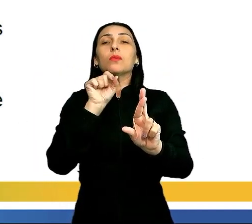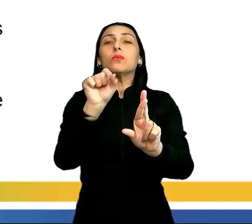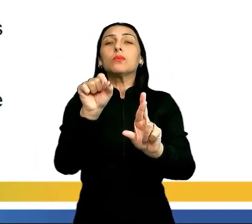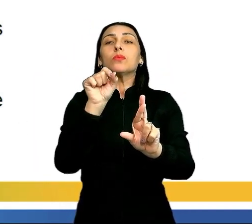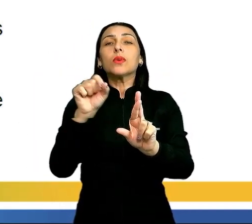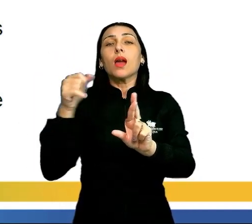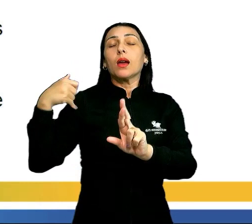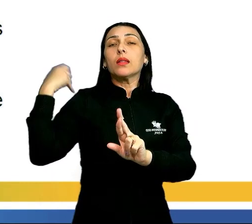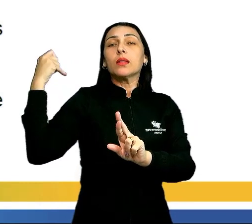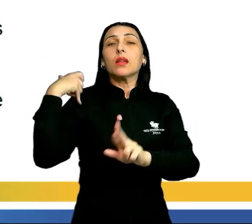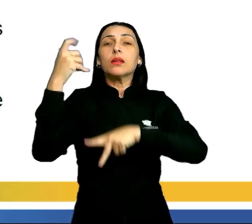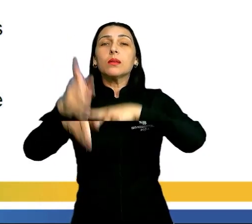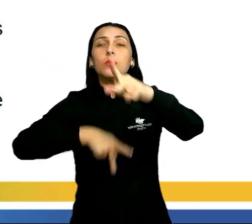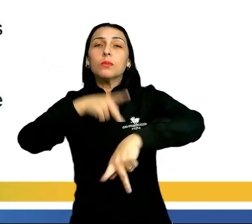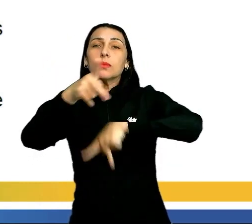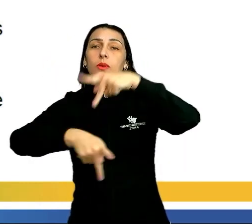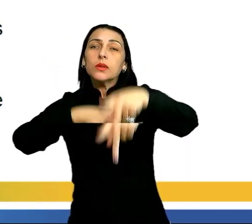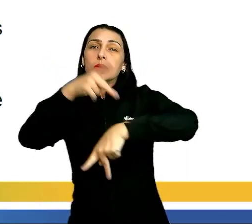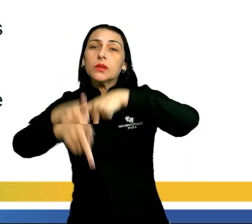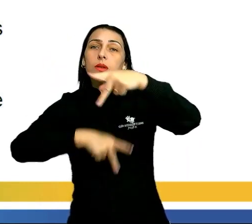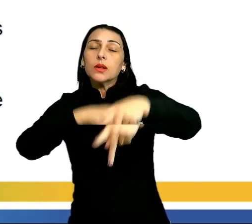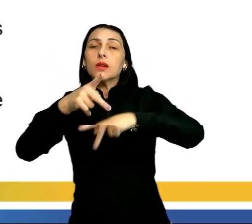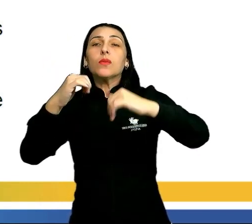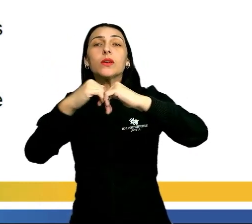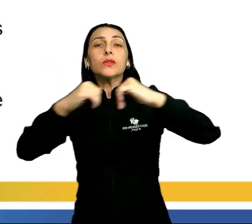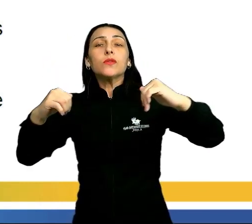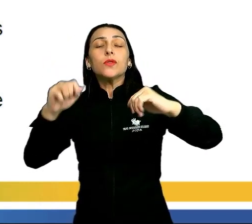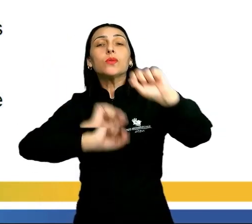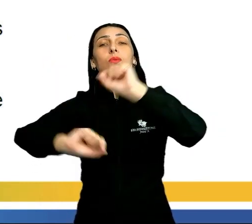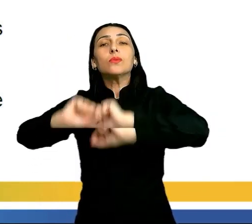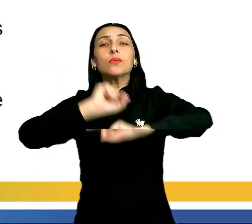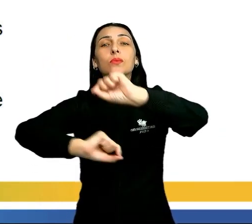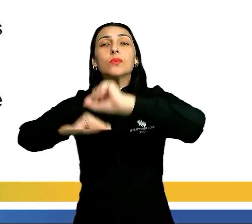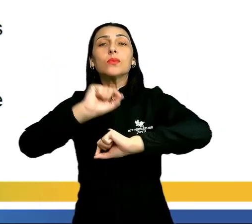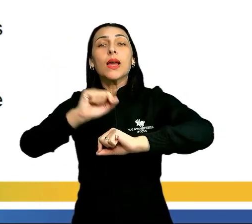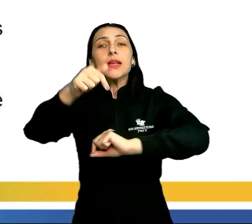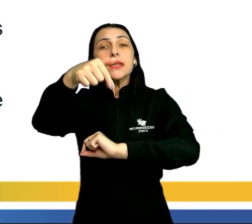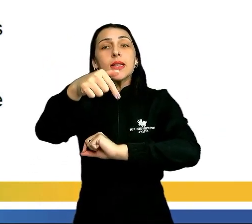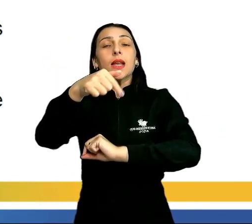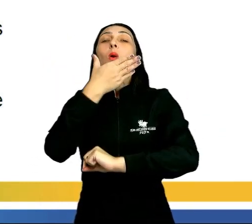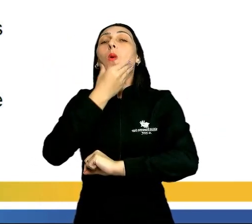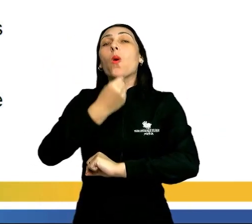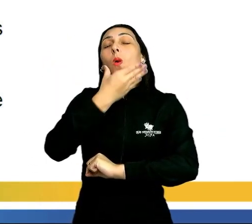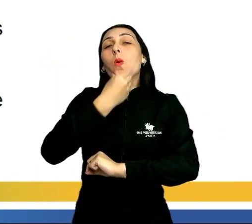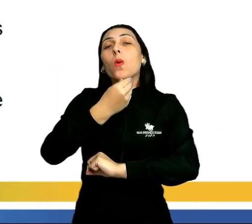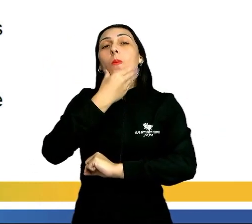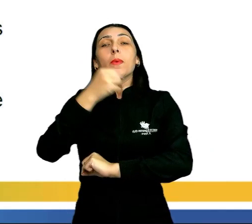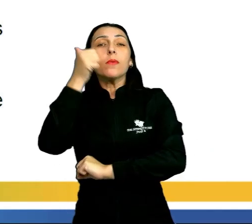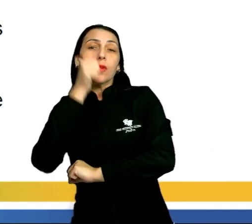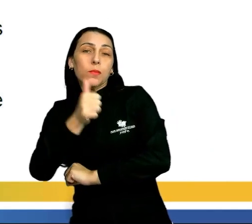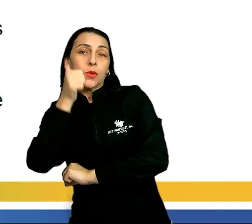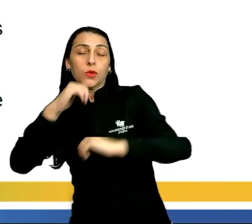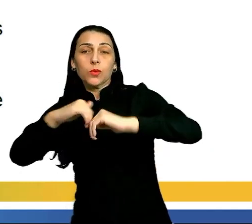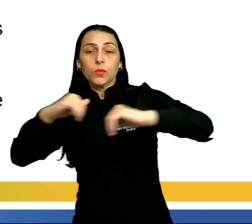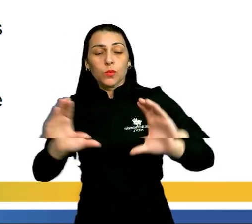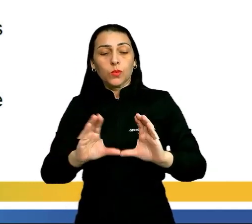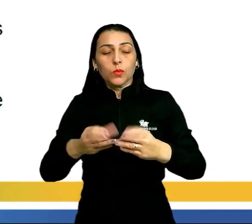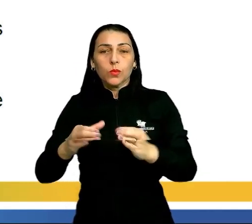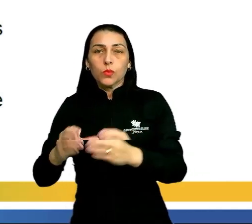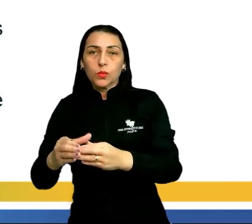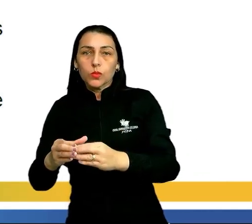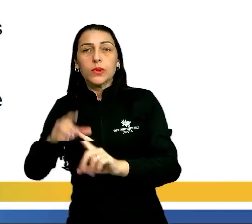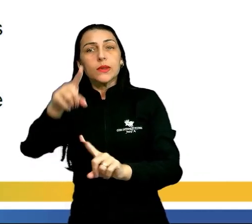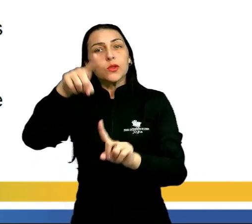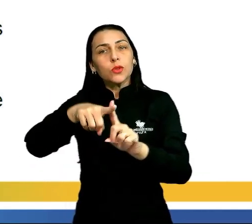a idade da população e vai ser dividido aí em sexo masculino e feminino. Nesse